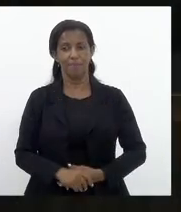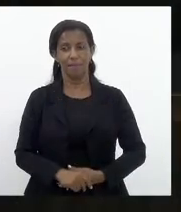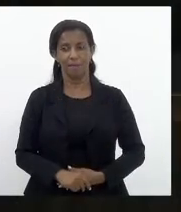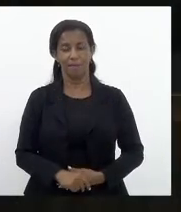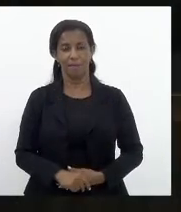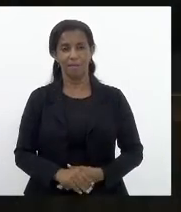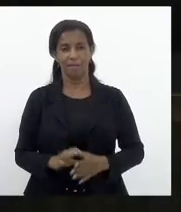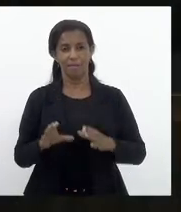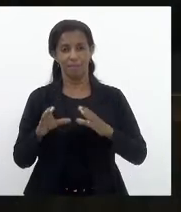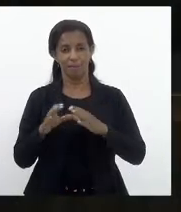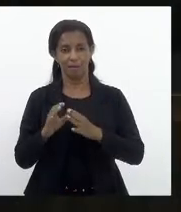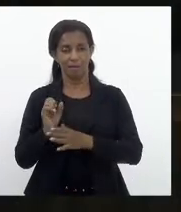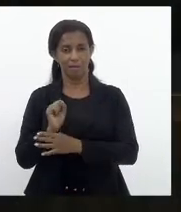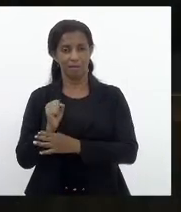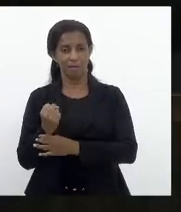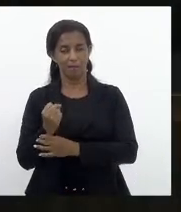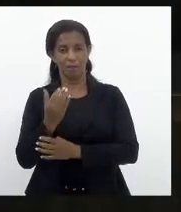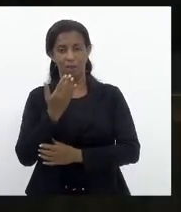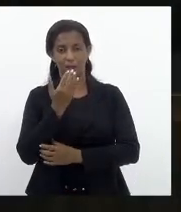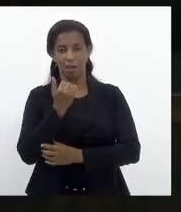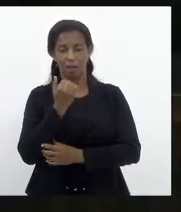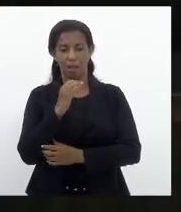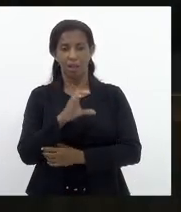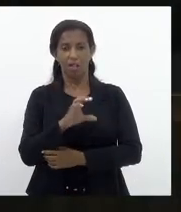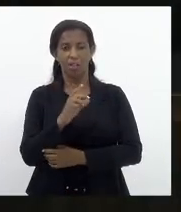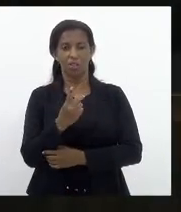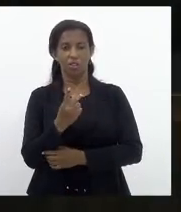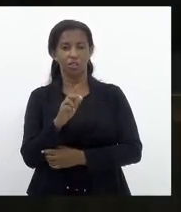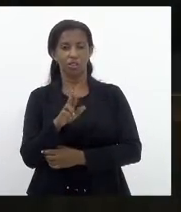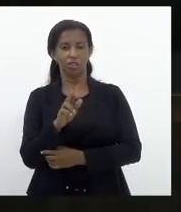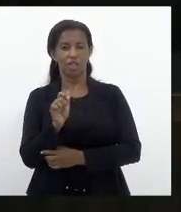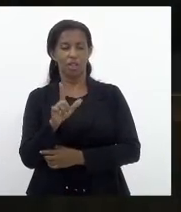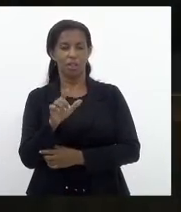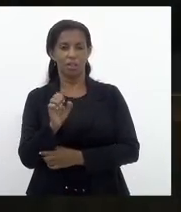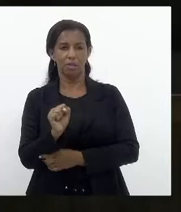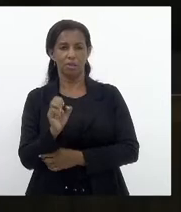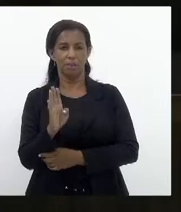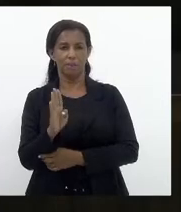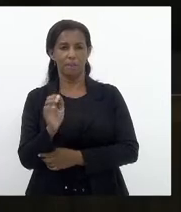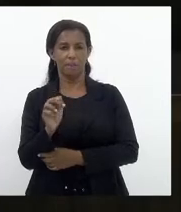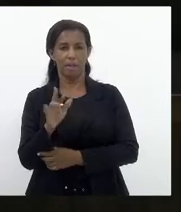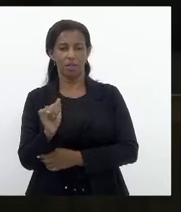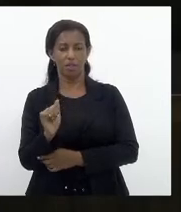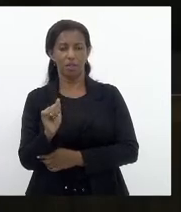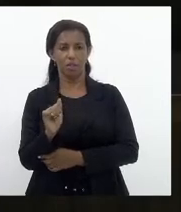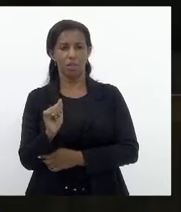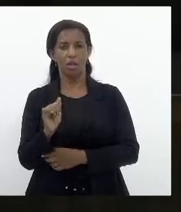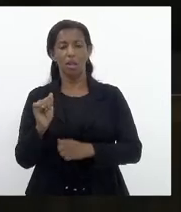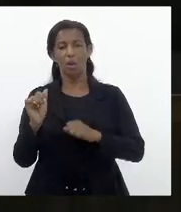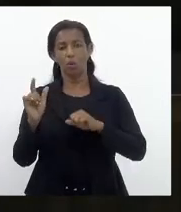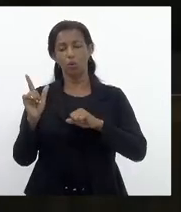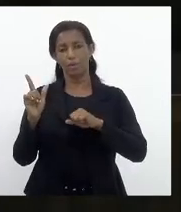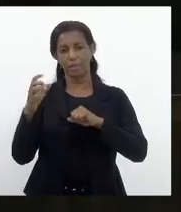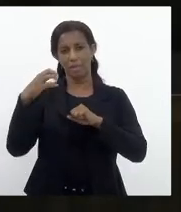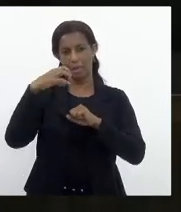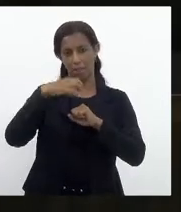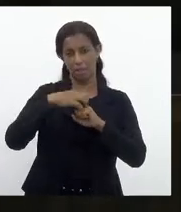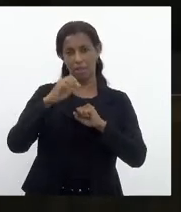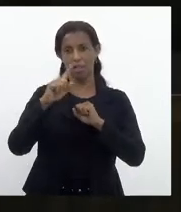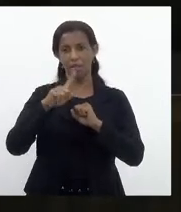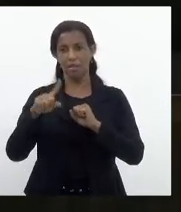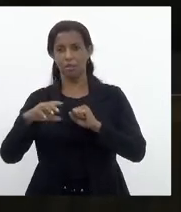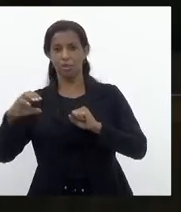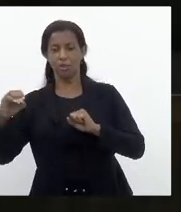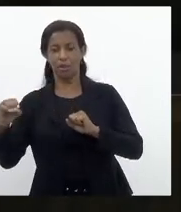Pela Comissão de Segurança Alimentar, deputado Charles Batista, deputada Lucinha, deputada Renata Souza,